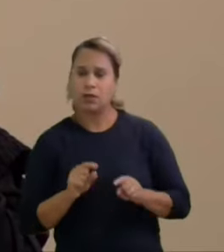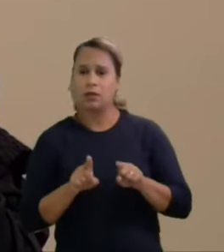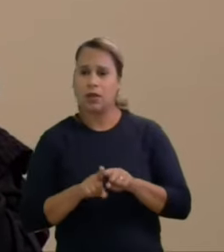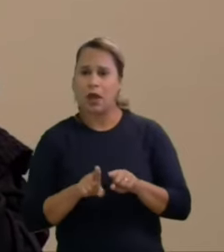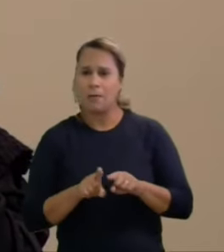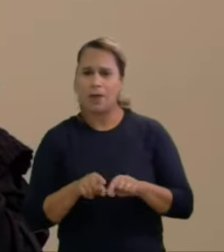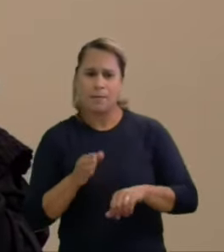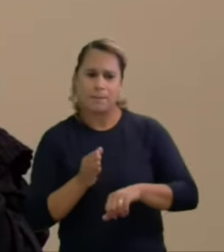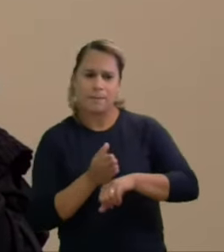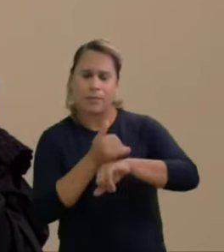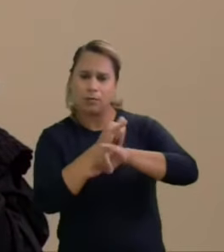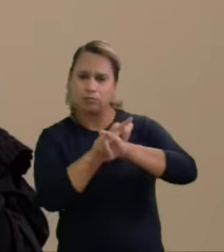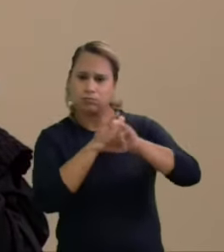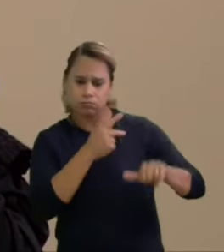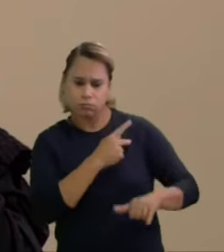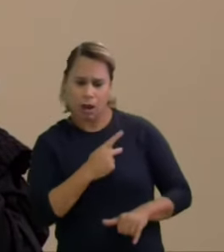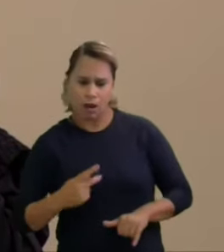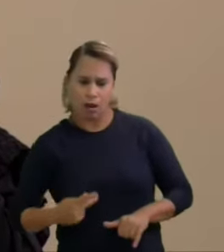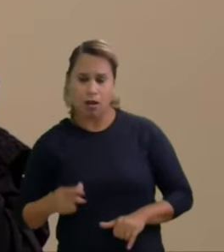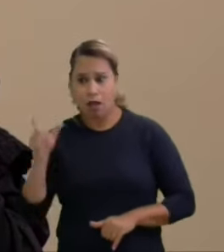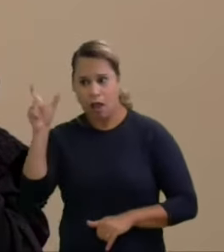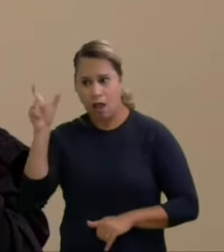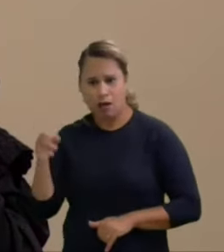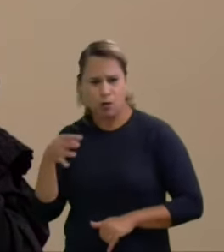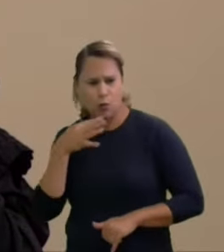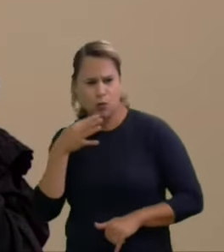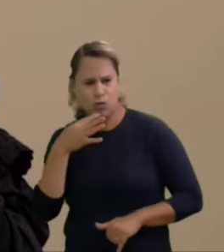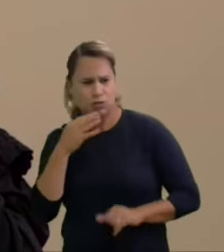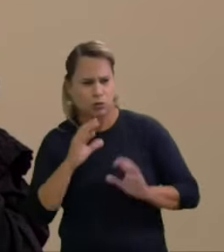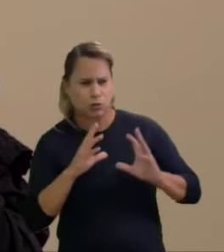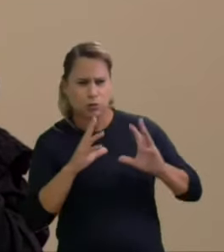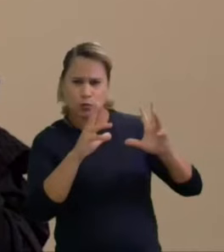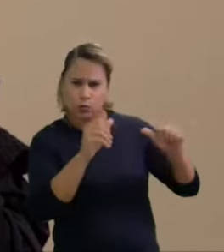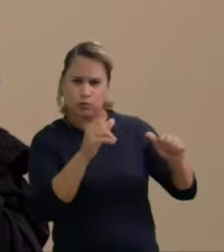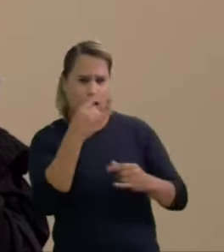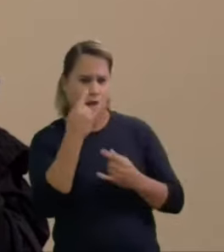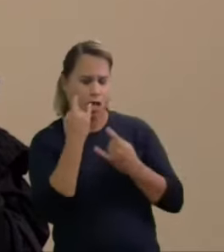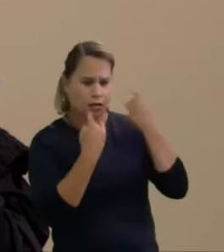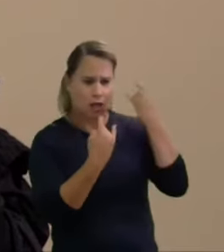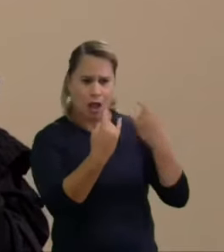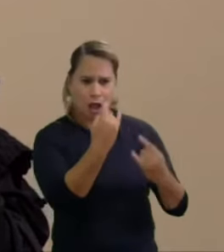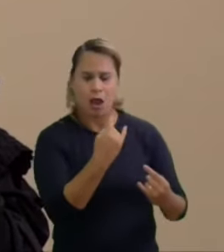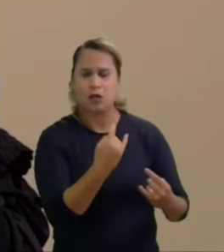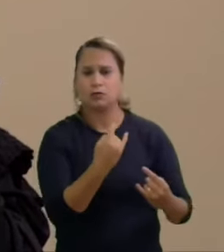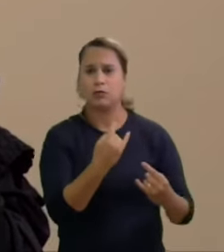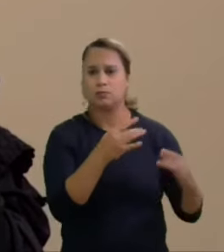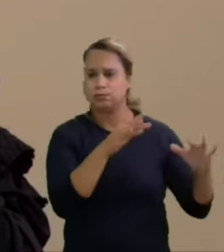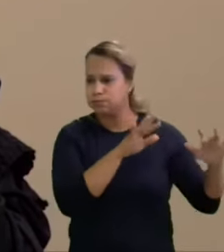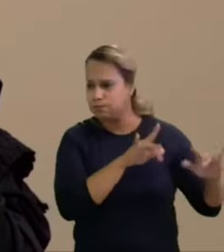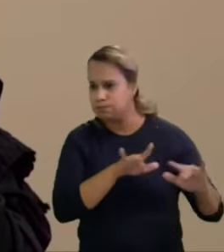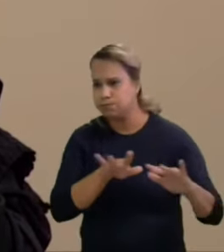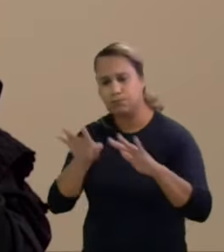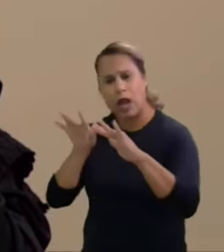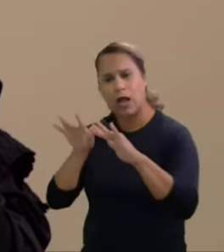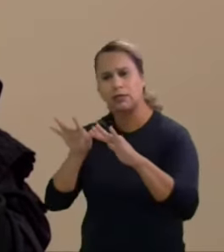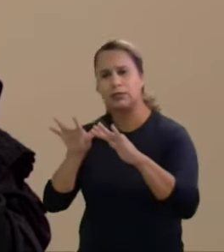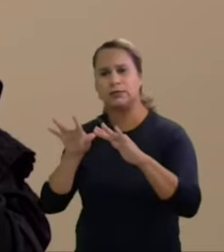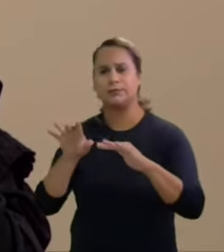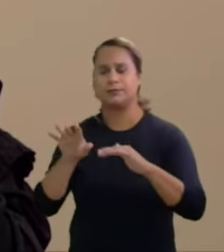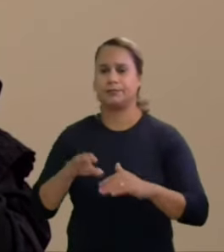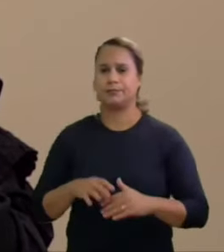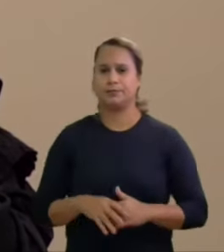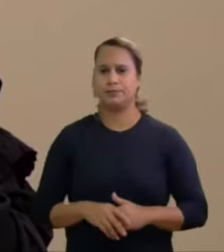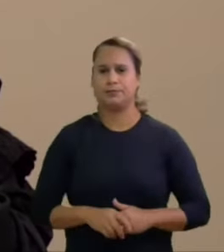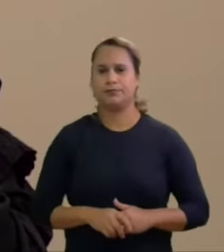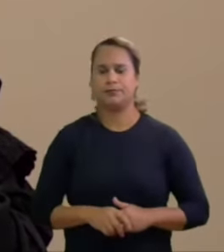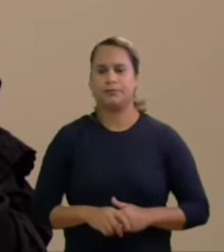para presidente que tornaram o Sérgio Moro conhecido e que atraíram tamanha audiência e com tanta vibração a esses entediantes